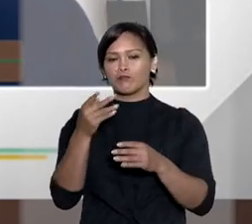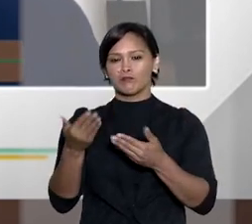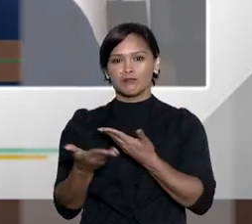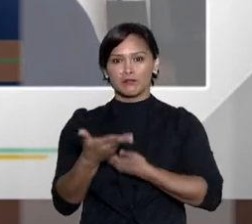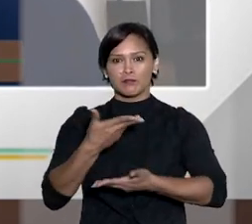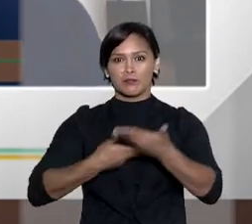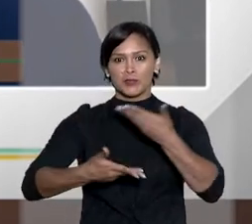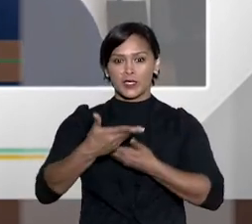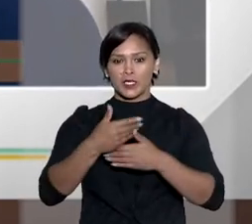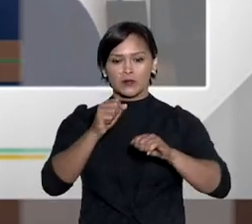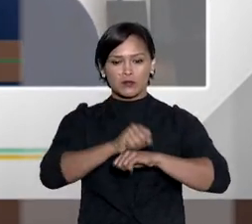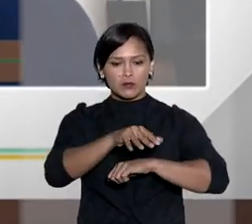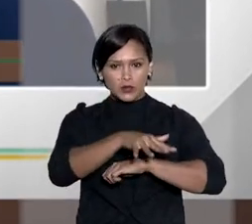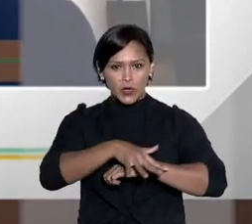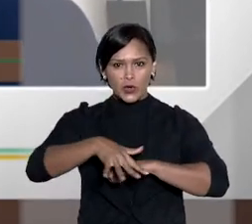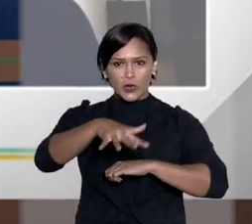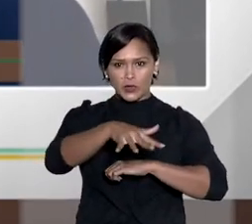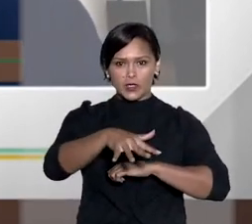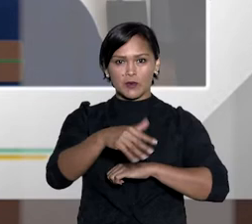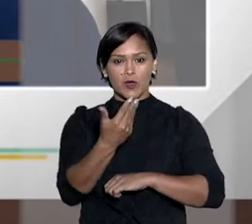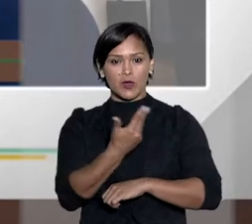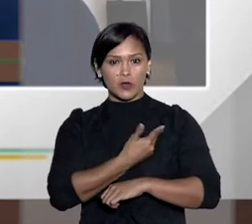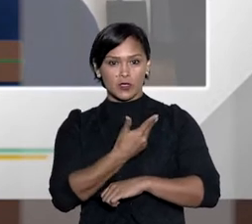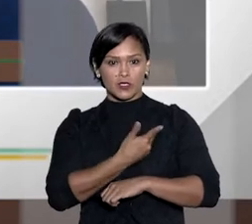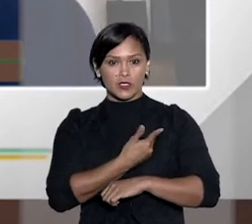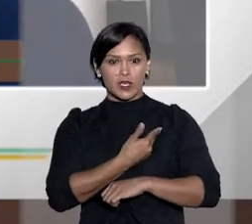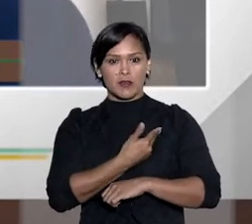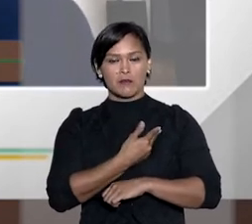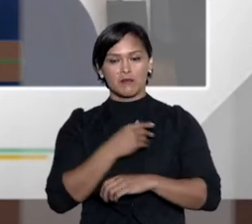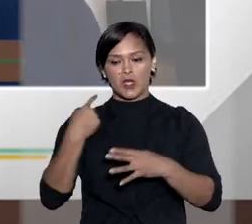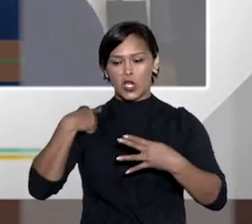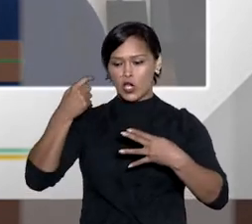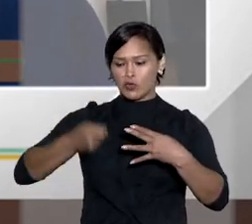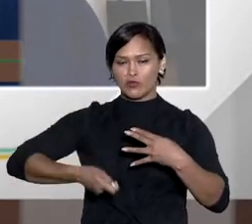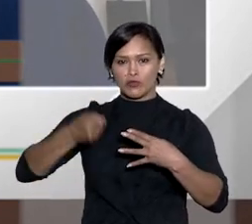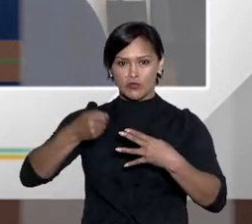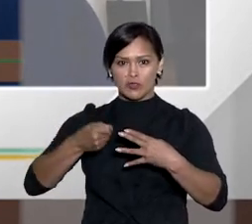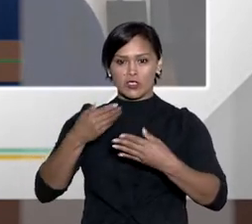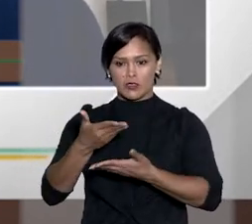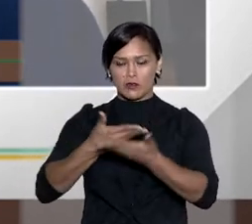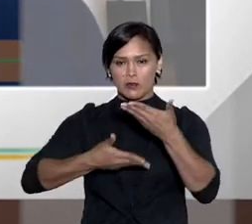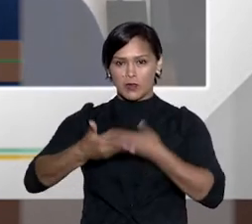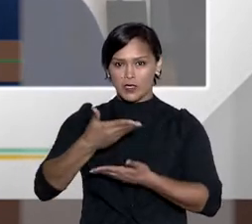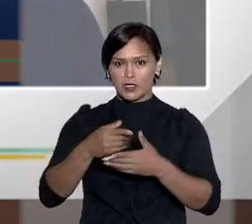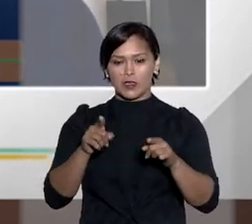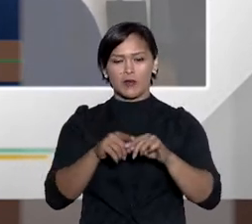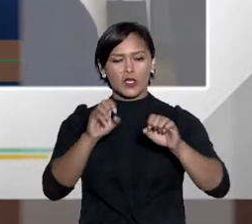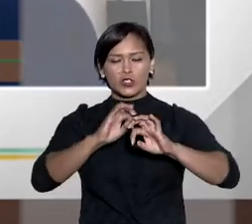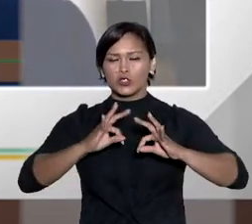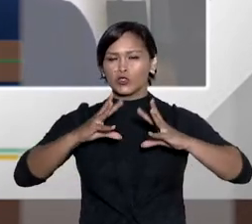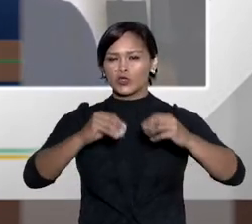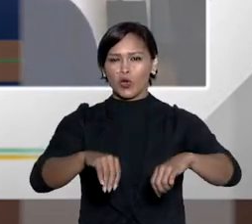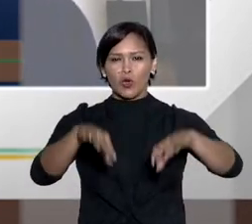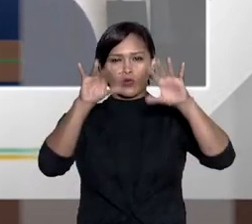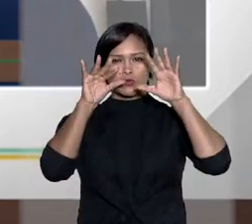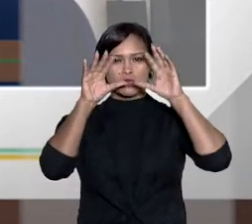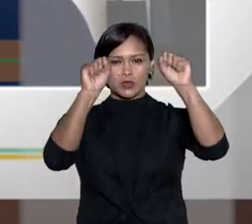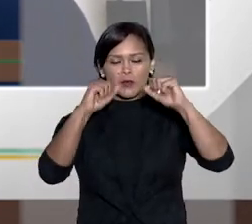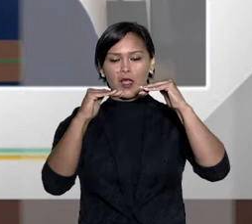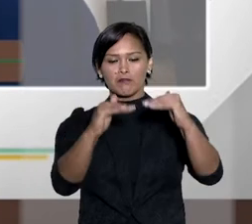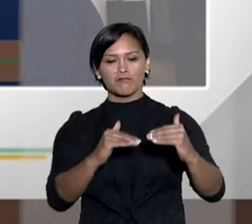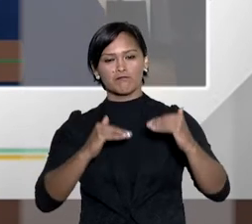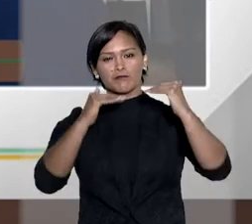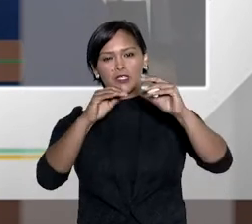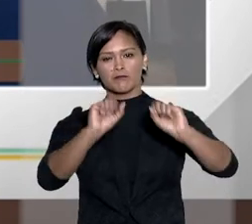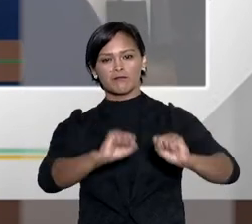know-how que os colegas que integram o Fonage para todos os tribunais e mantém o alto nível de